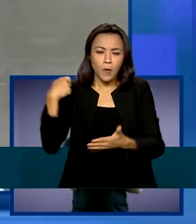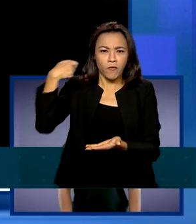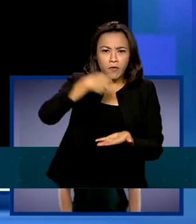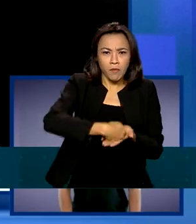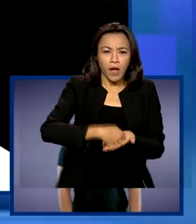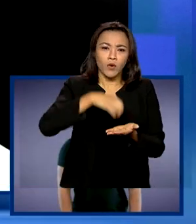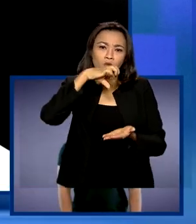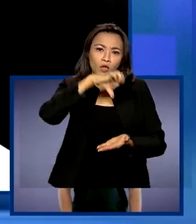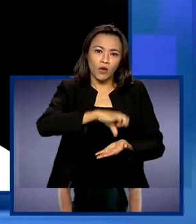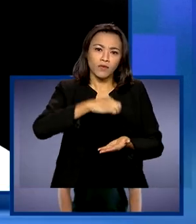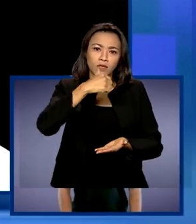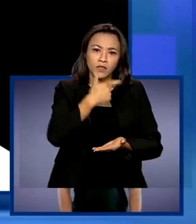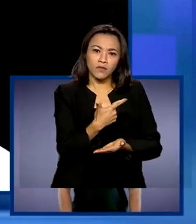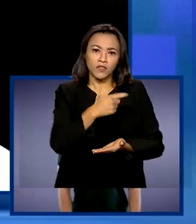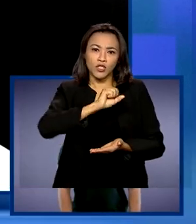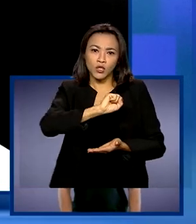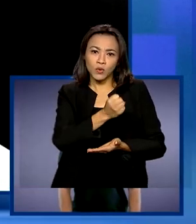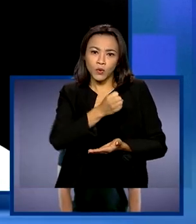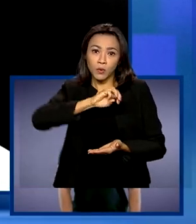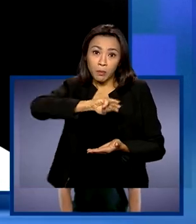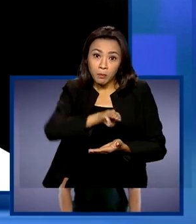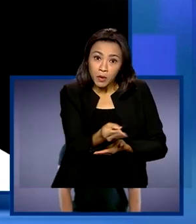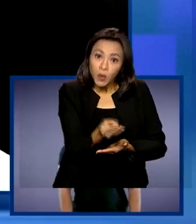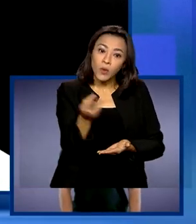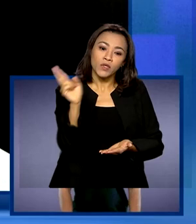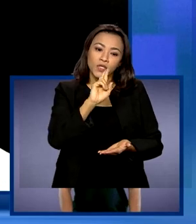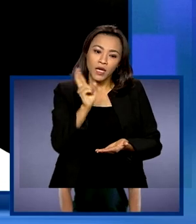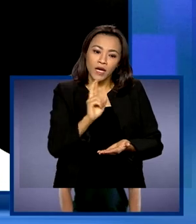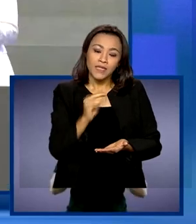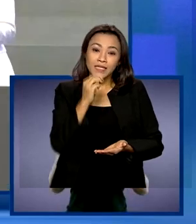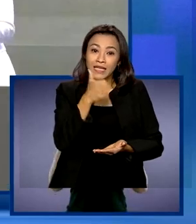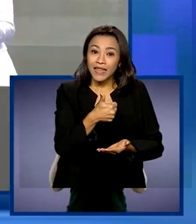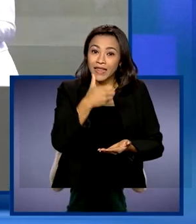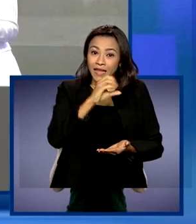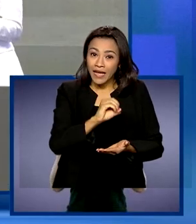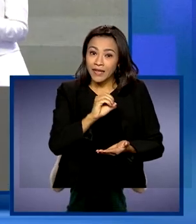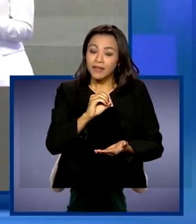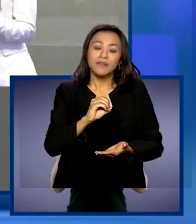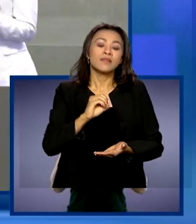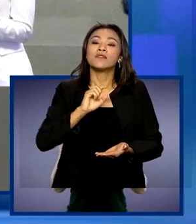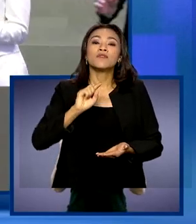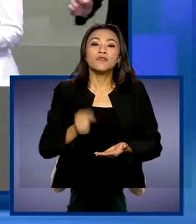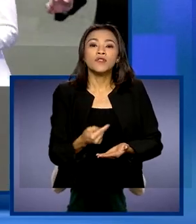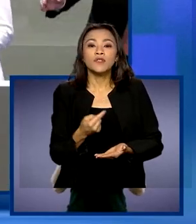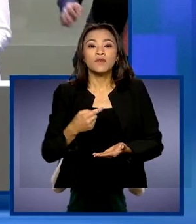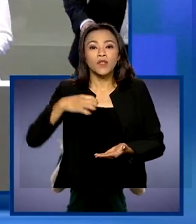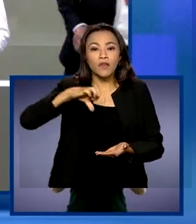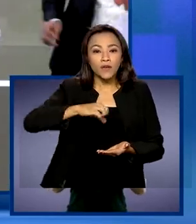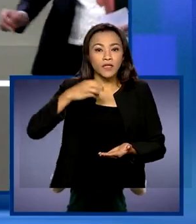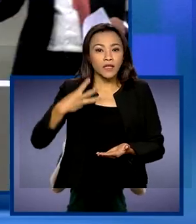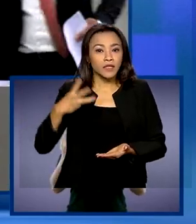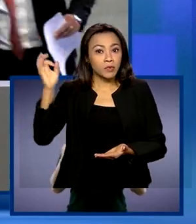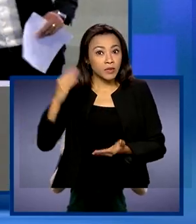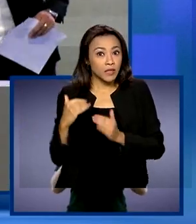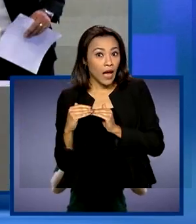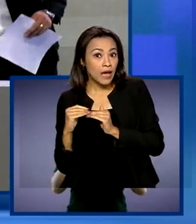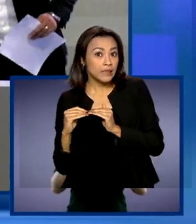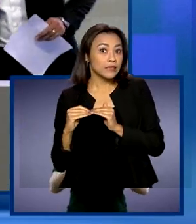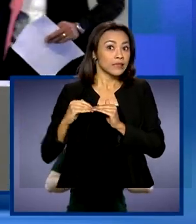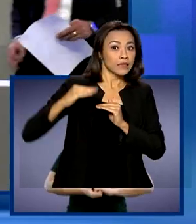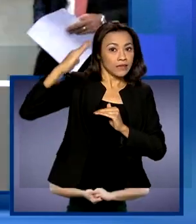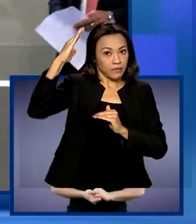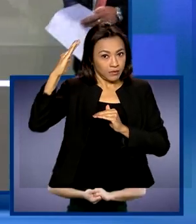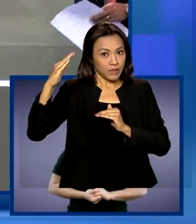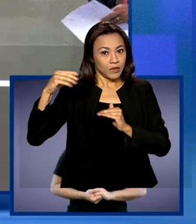928 milhões de reais, 10,93% acima do valor mínimo